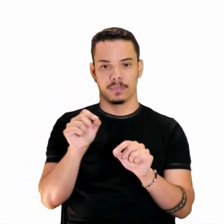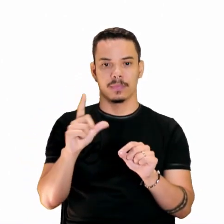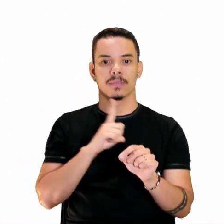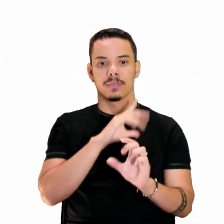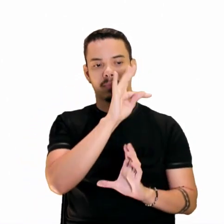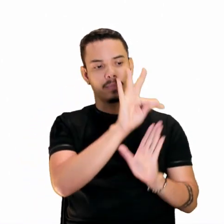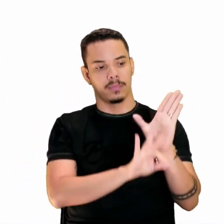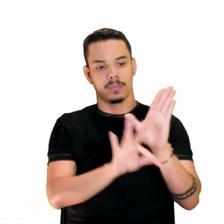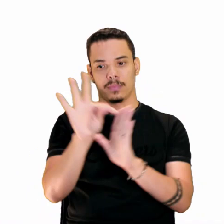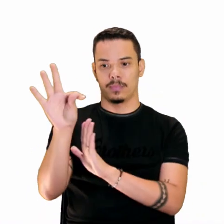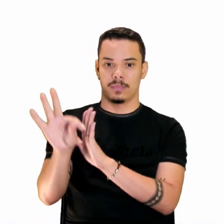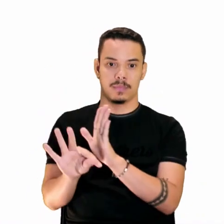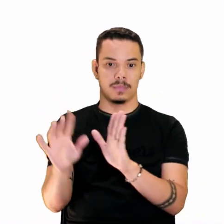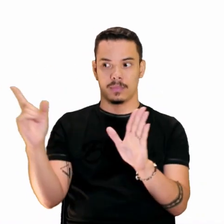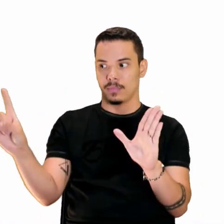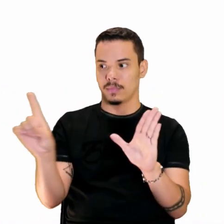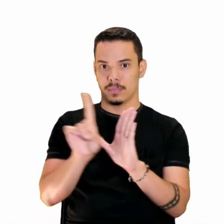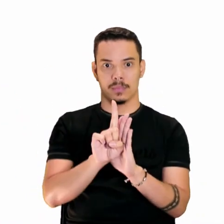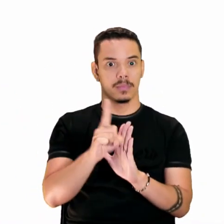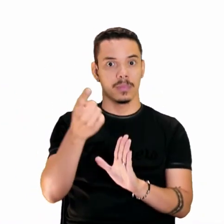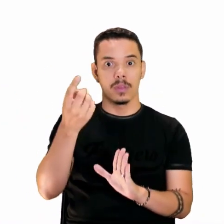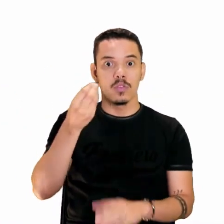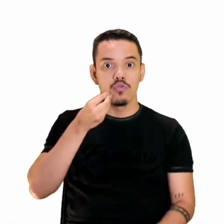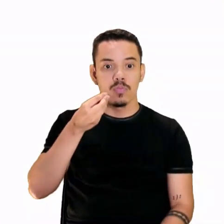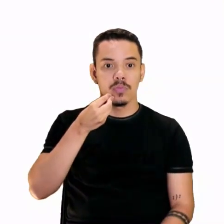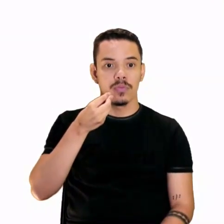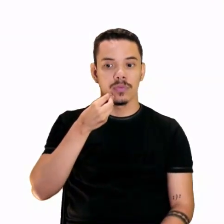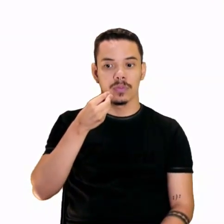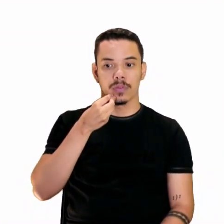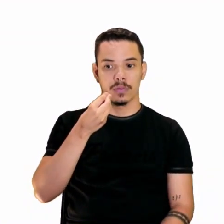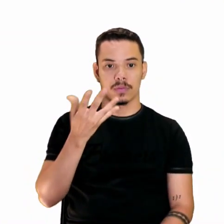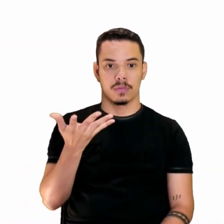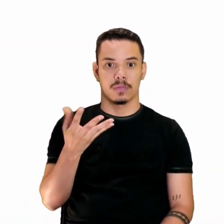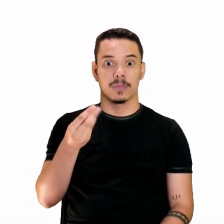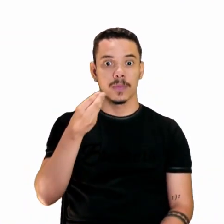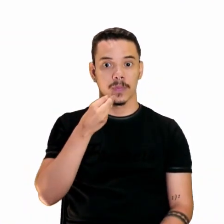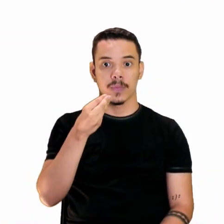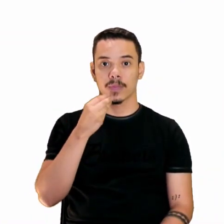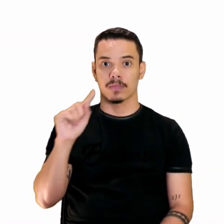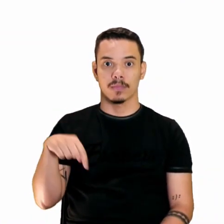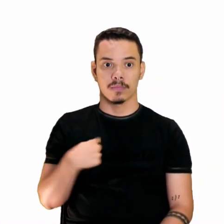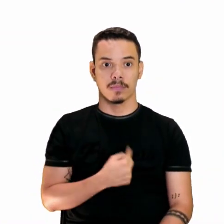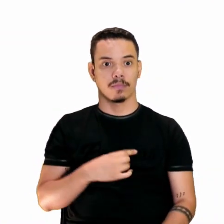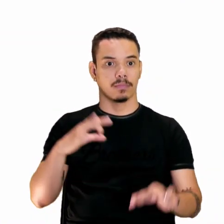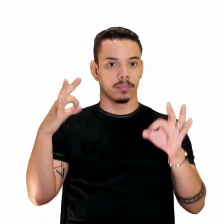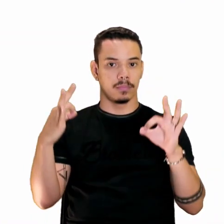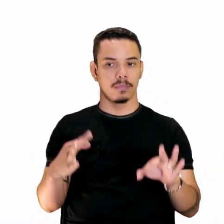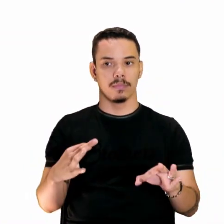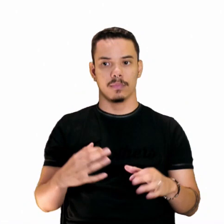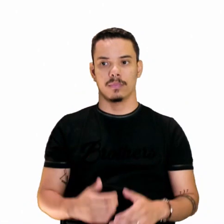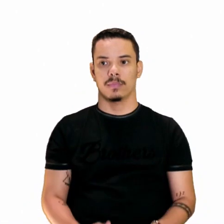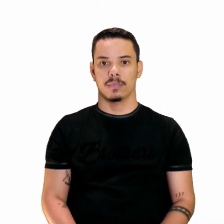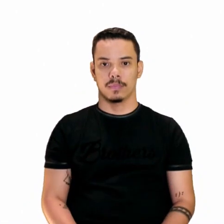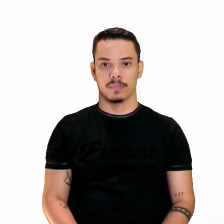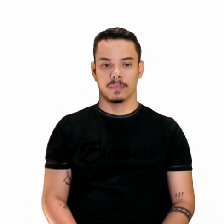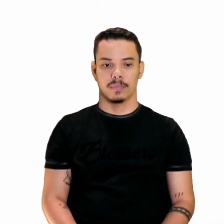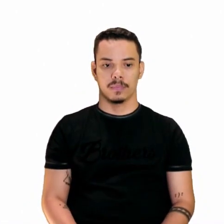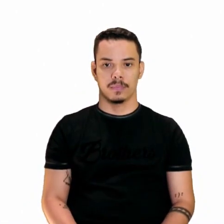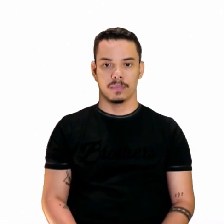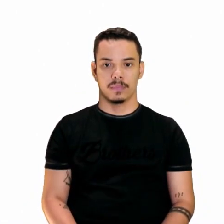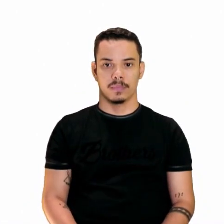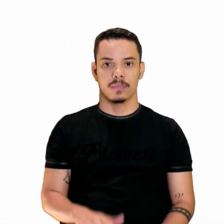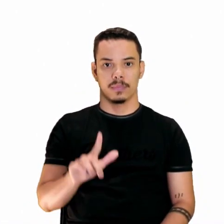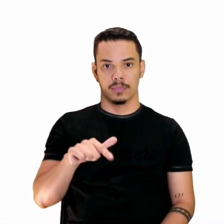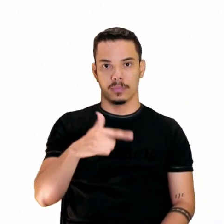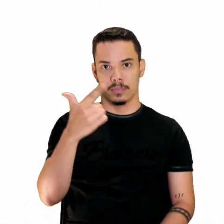intertextualidade está explícita. Ou seja, está na íntegra, né? Exatamente. Beleza. Então, vamos aqui para